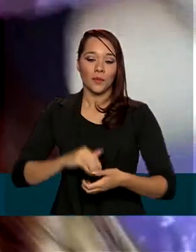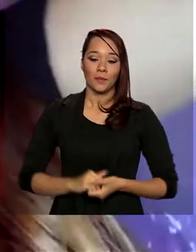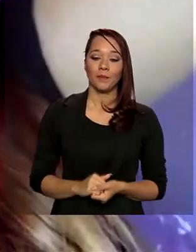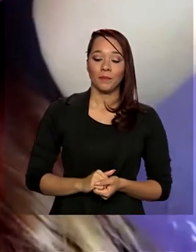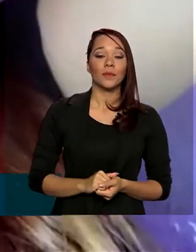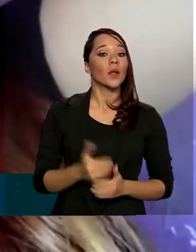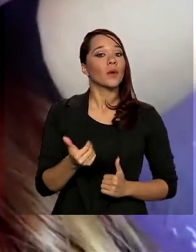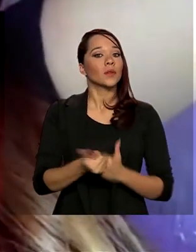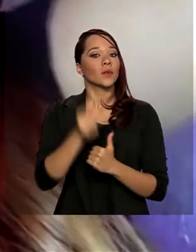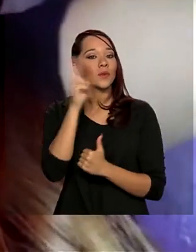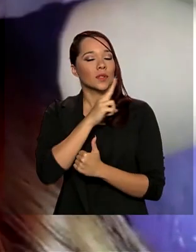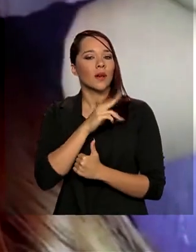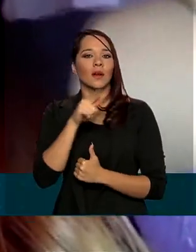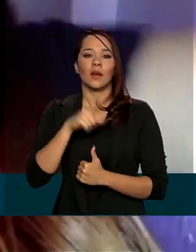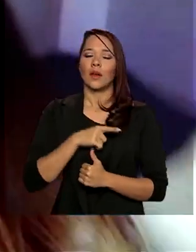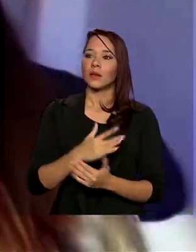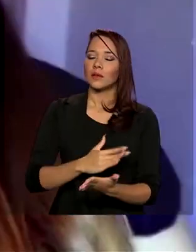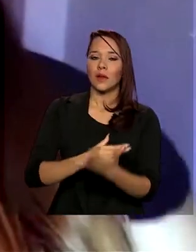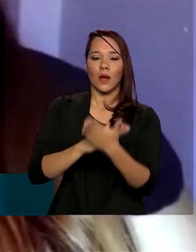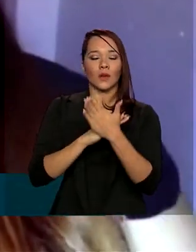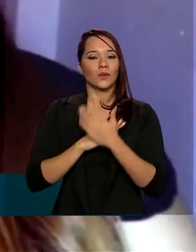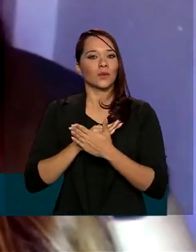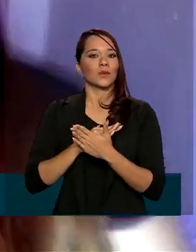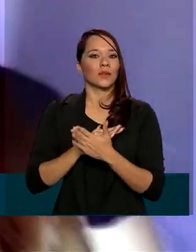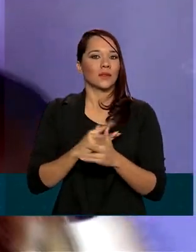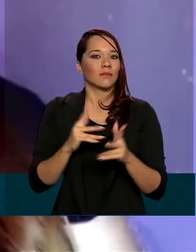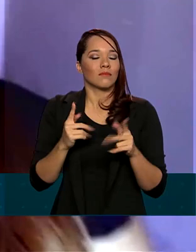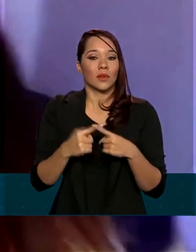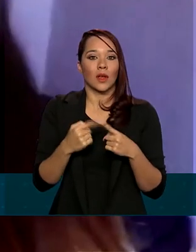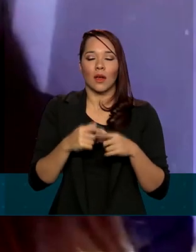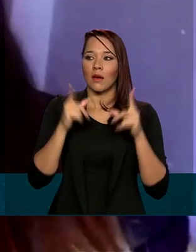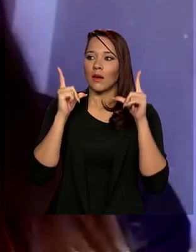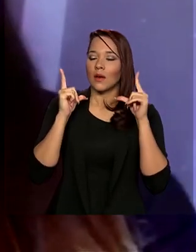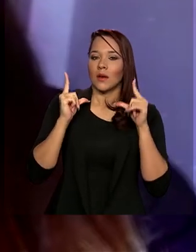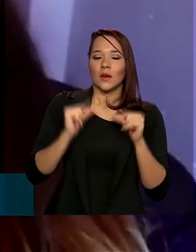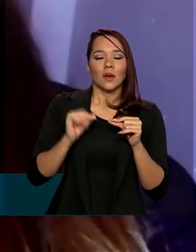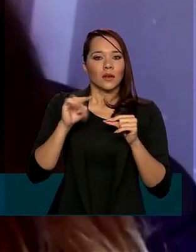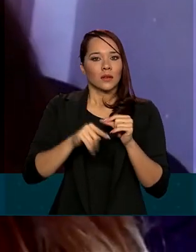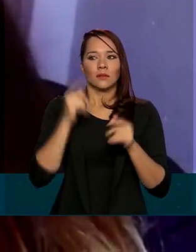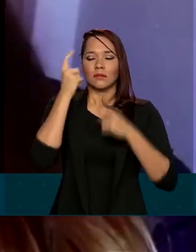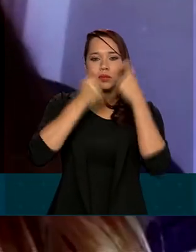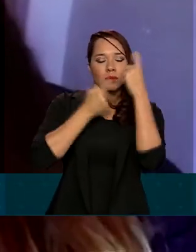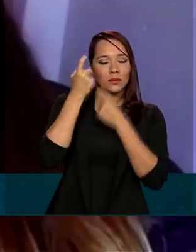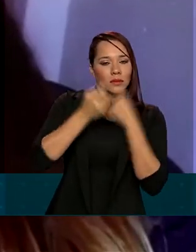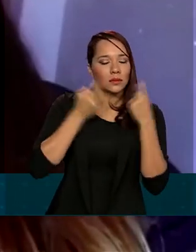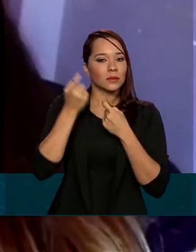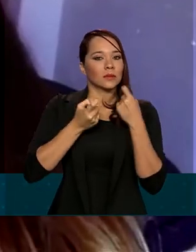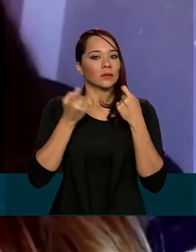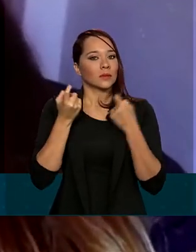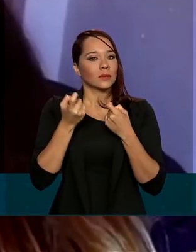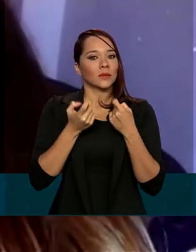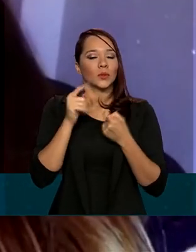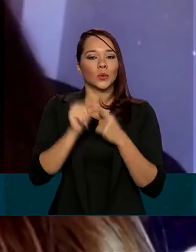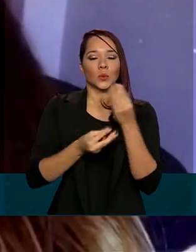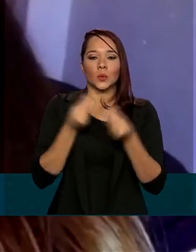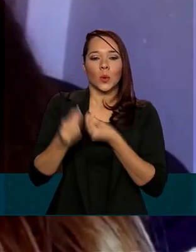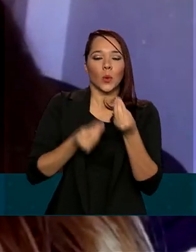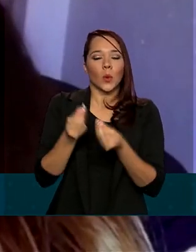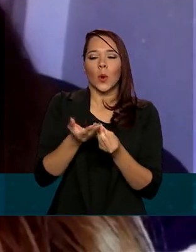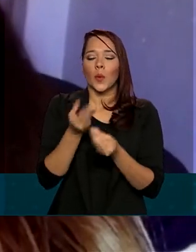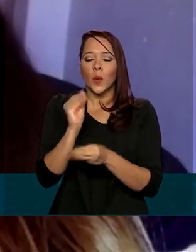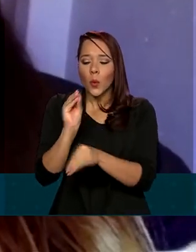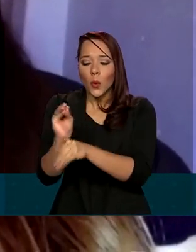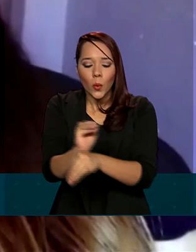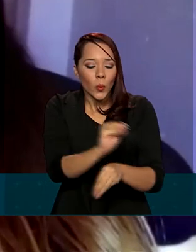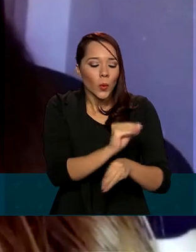veio como um socorro, veio salvar a gente dessa questão, da preocupação de como alimentar nossos